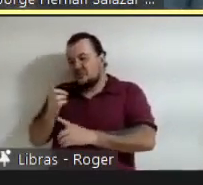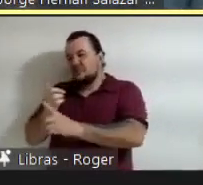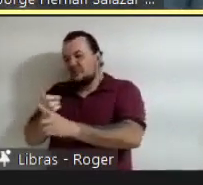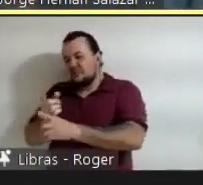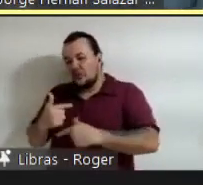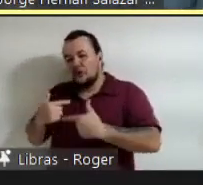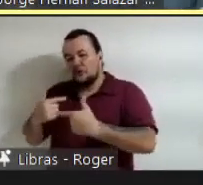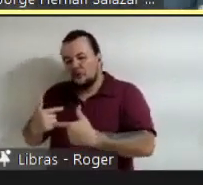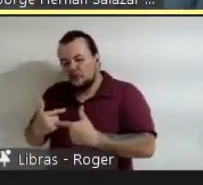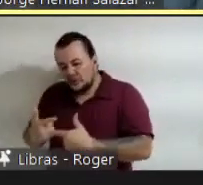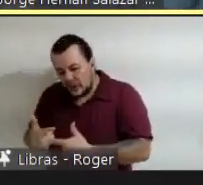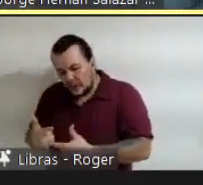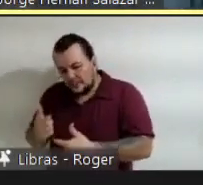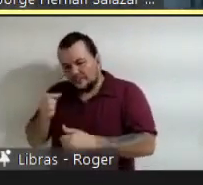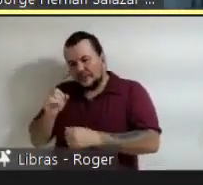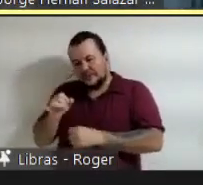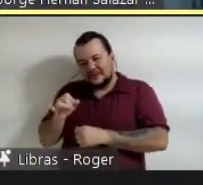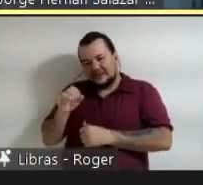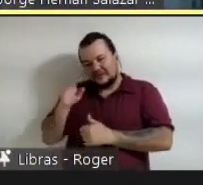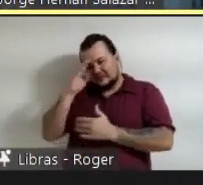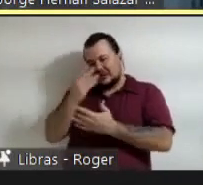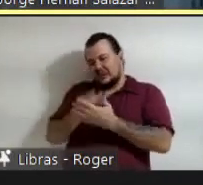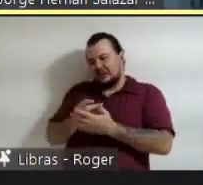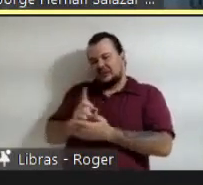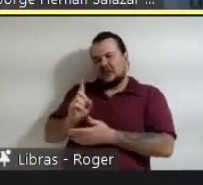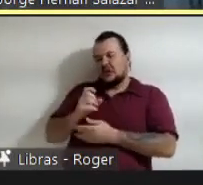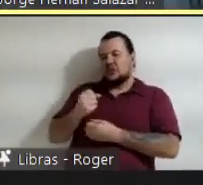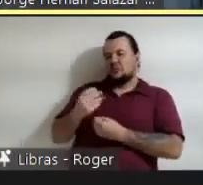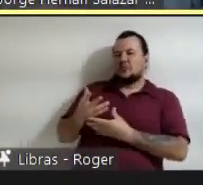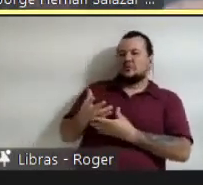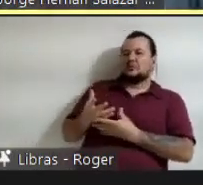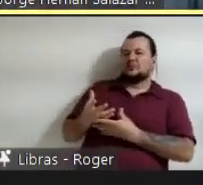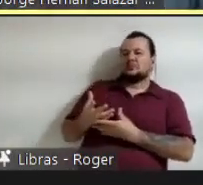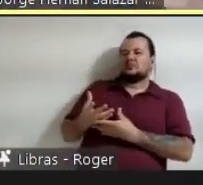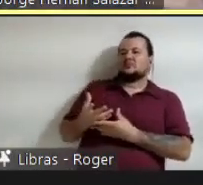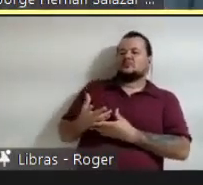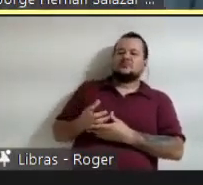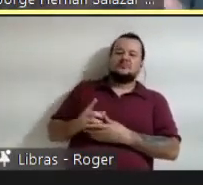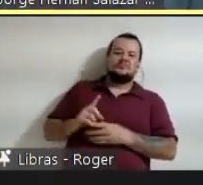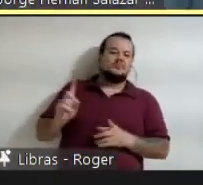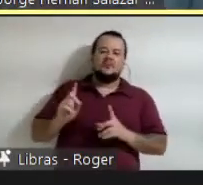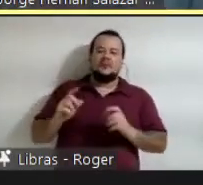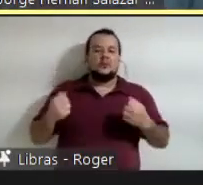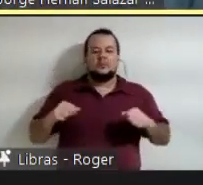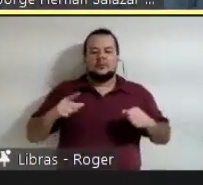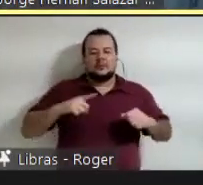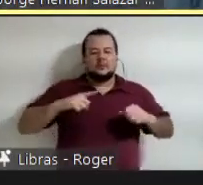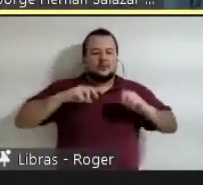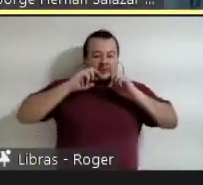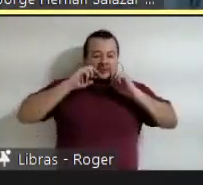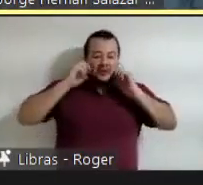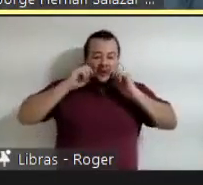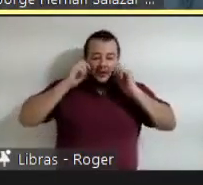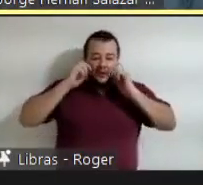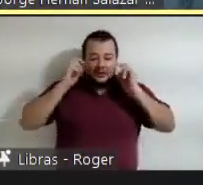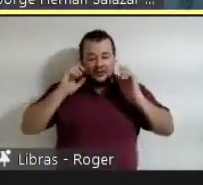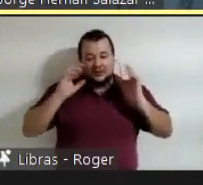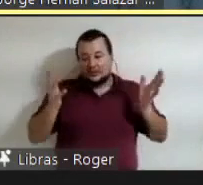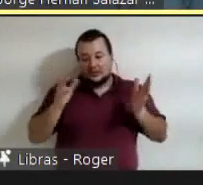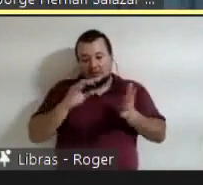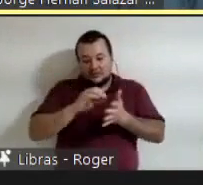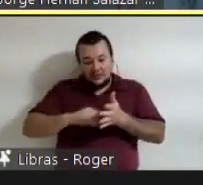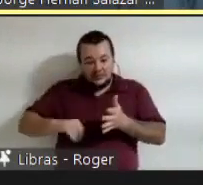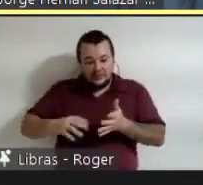não é vergonzoso desconocer algo. Todos temos direito a ignorar coisas,